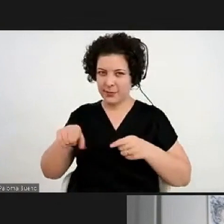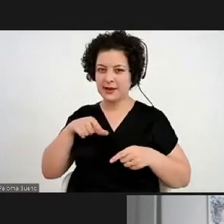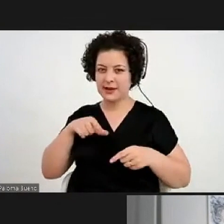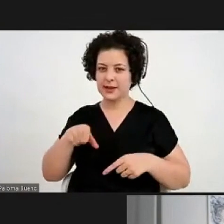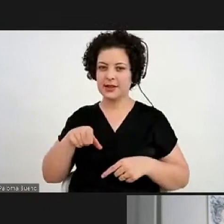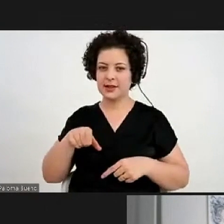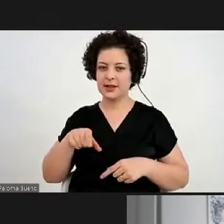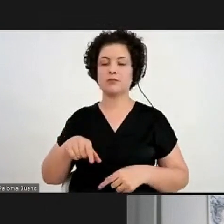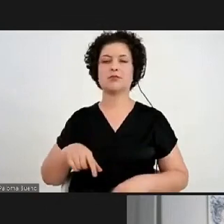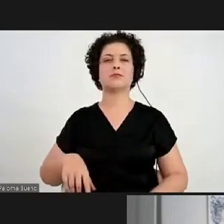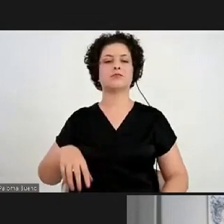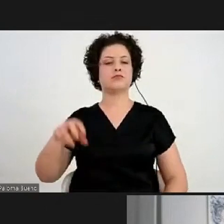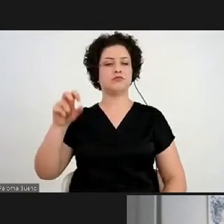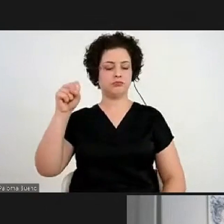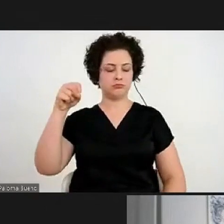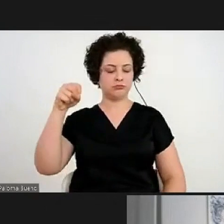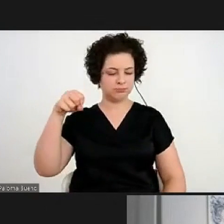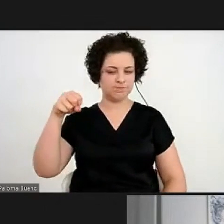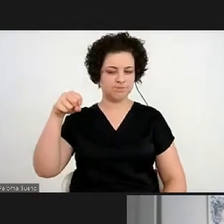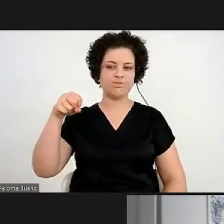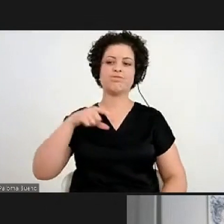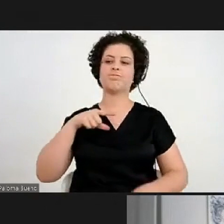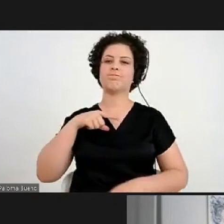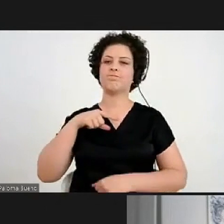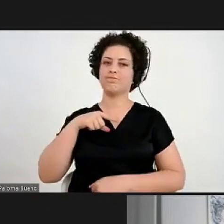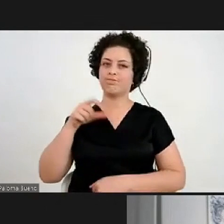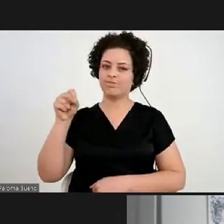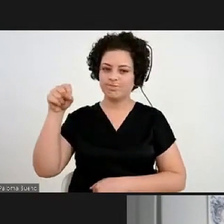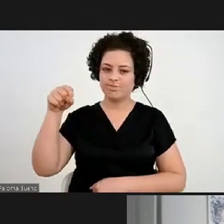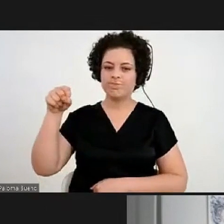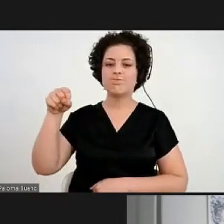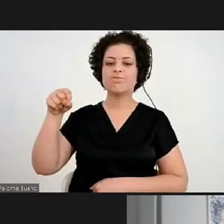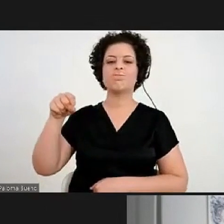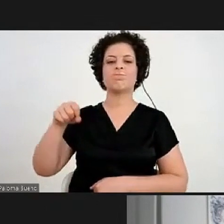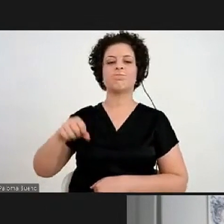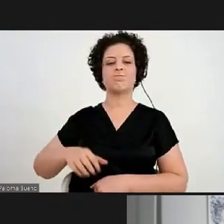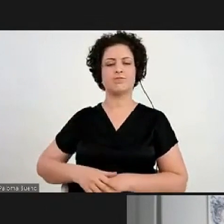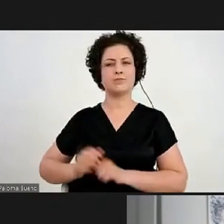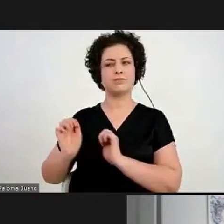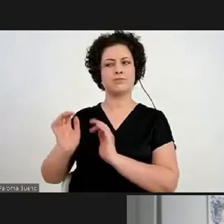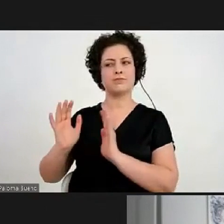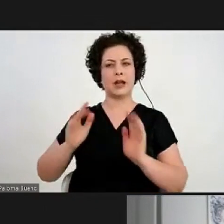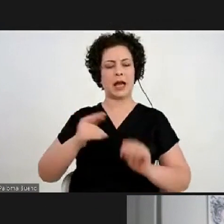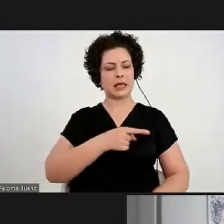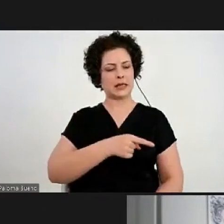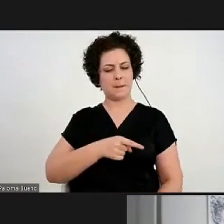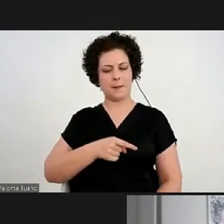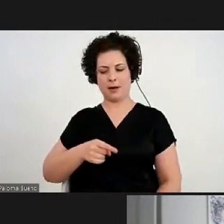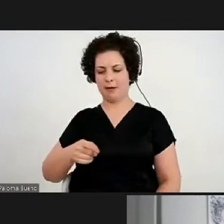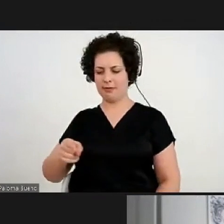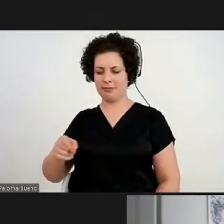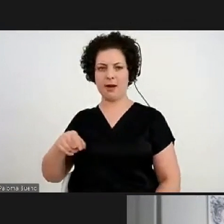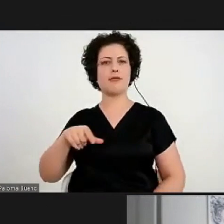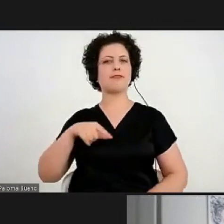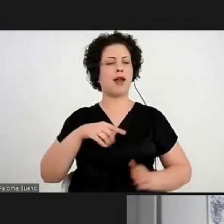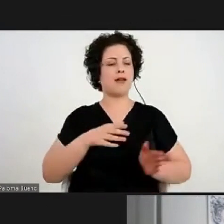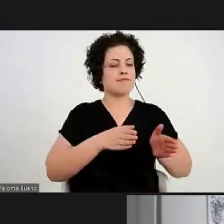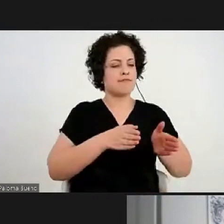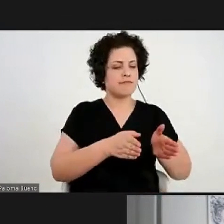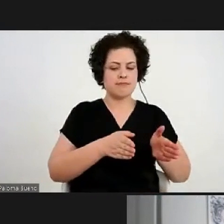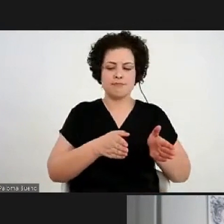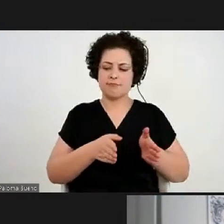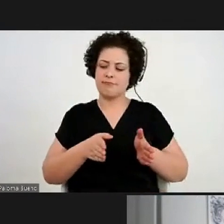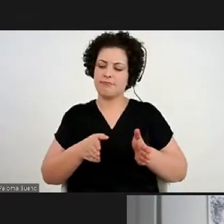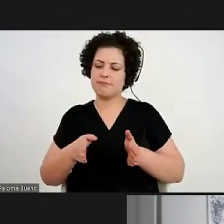Sim, sem dúvida. eu acho que durante a semana eles têm vários momentos de